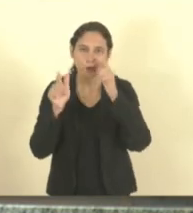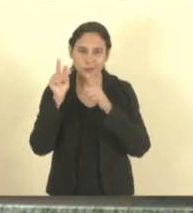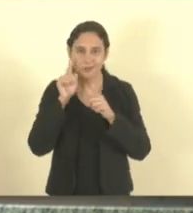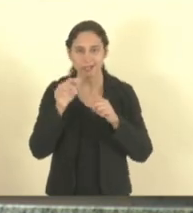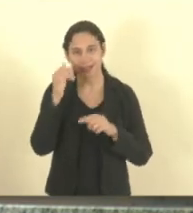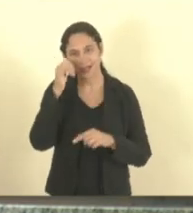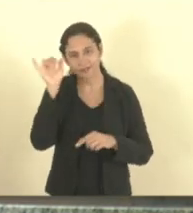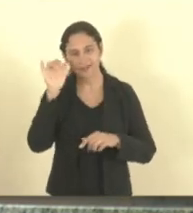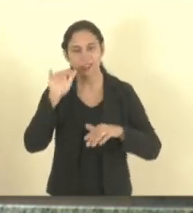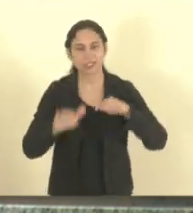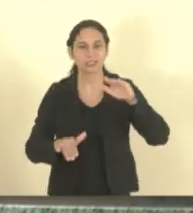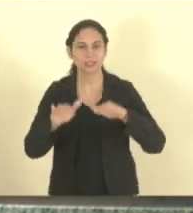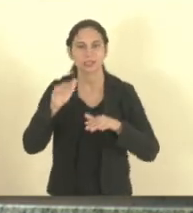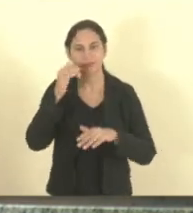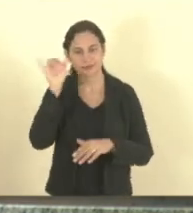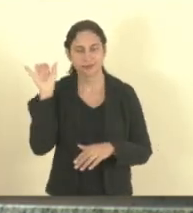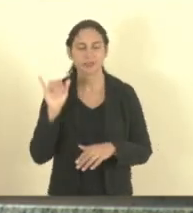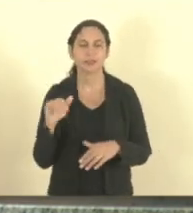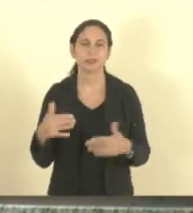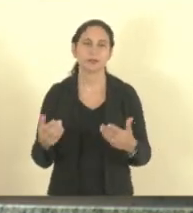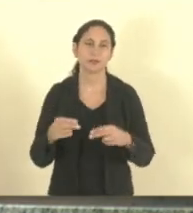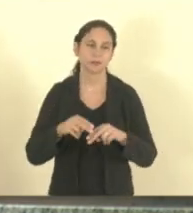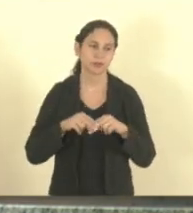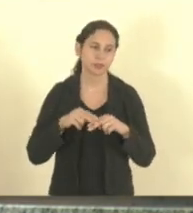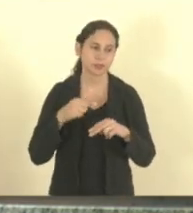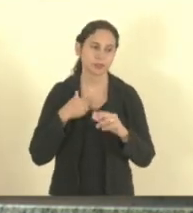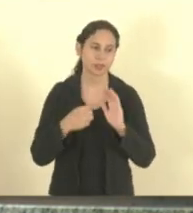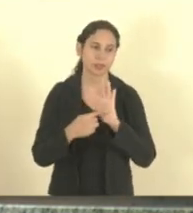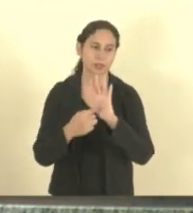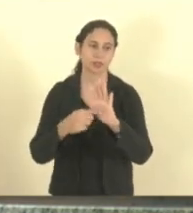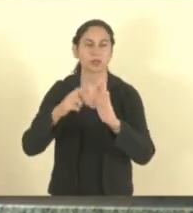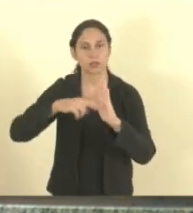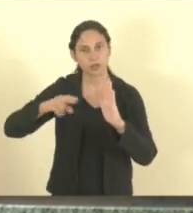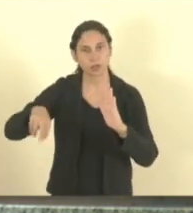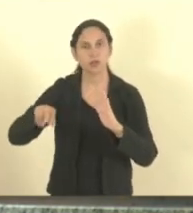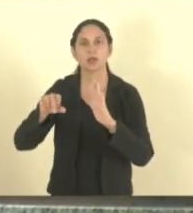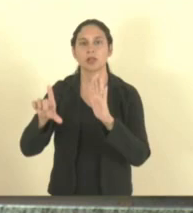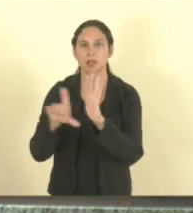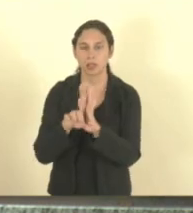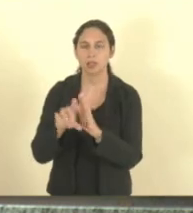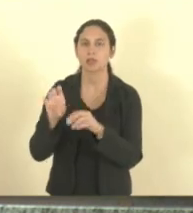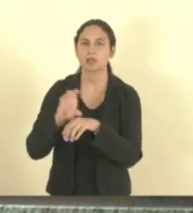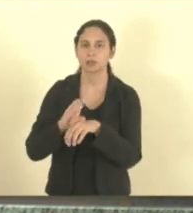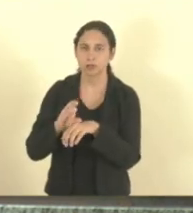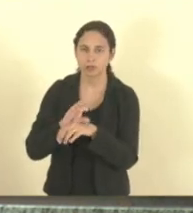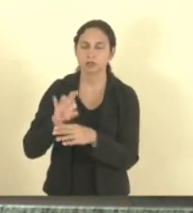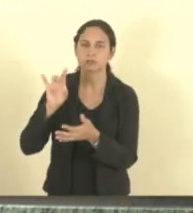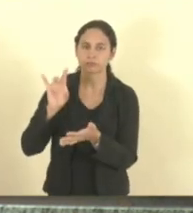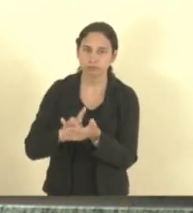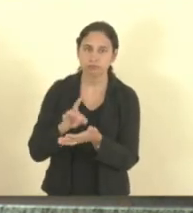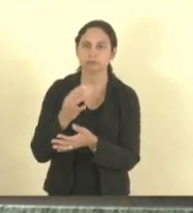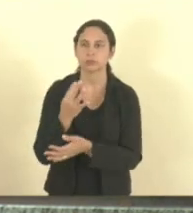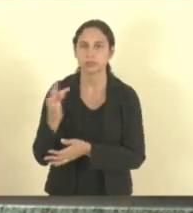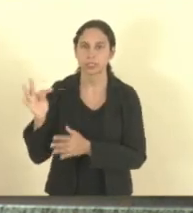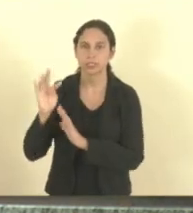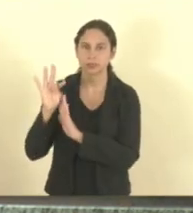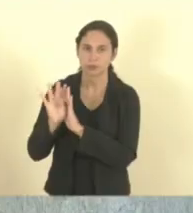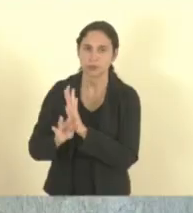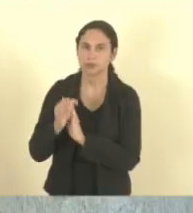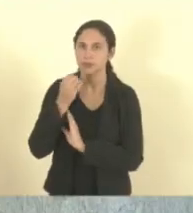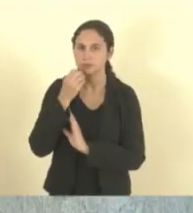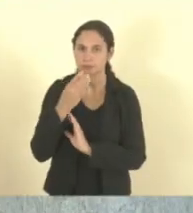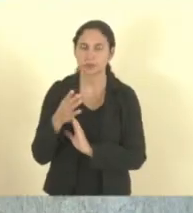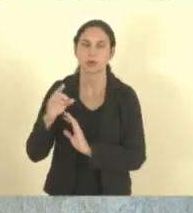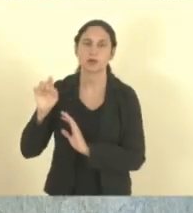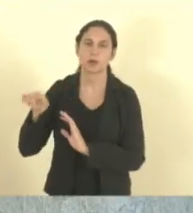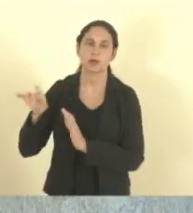culturais. Eu relato pela constitucionalidade, legalidade, juridicidade e boateca legislativa. Esse